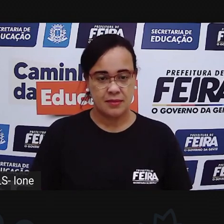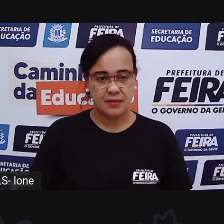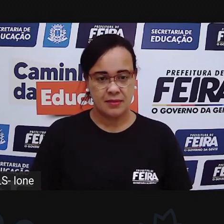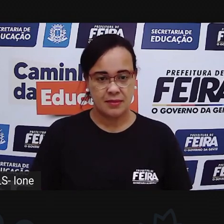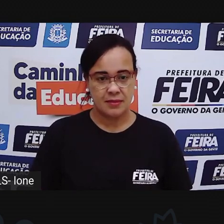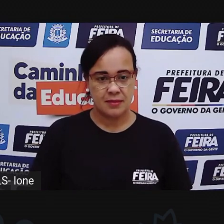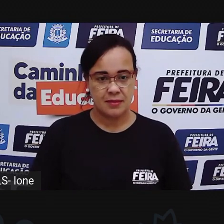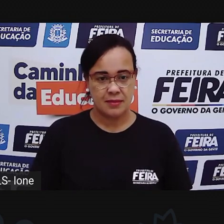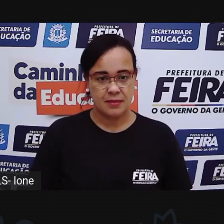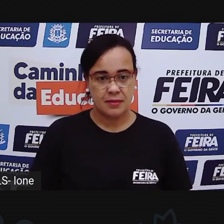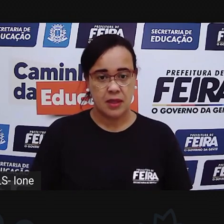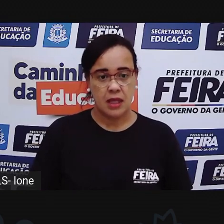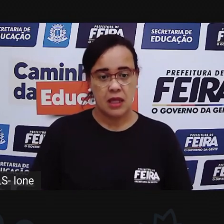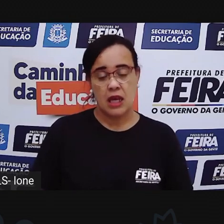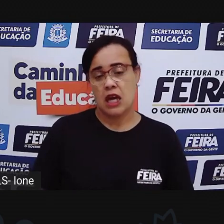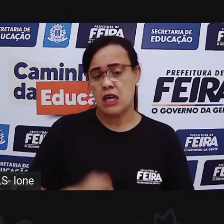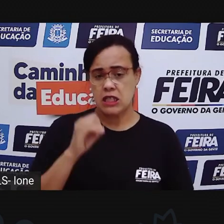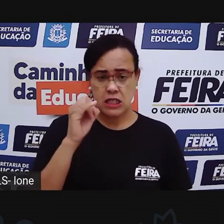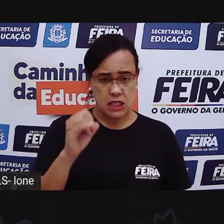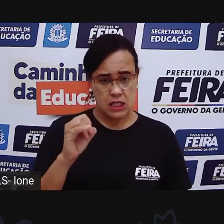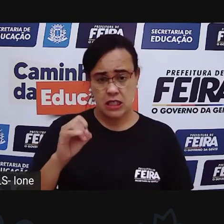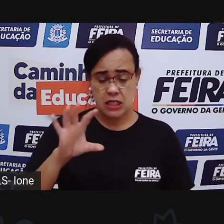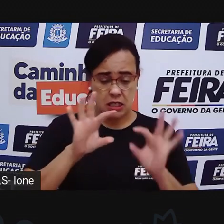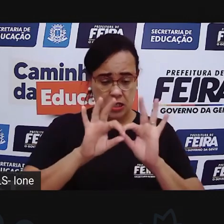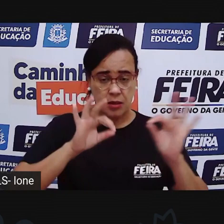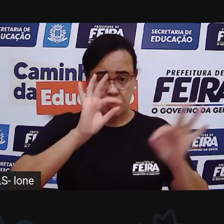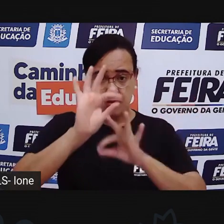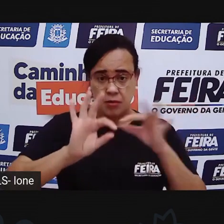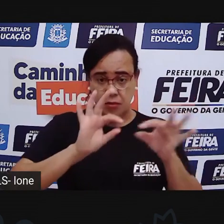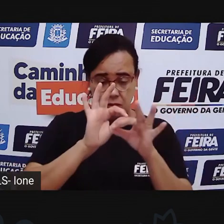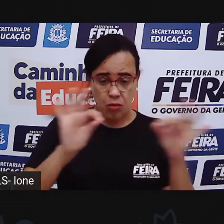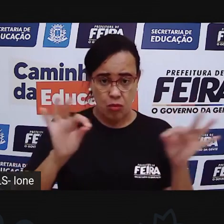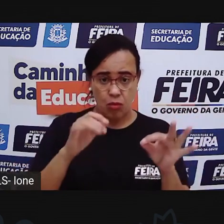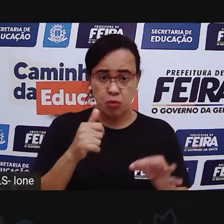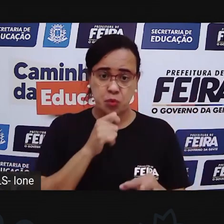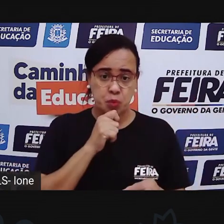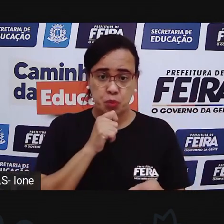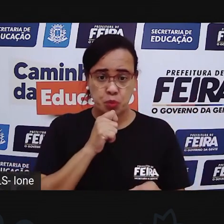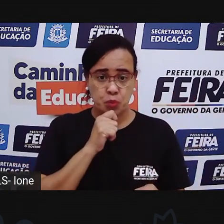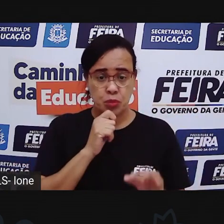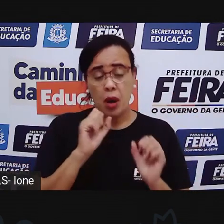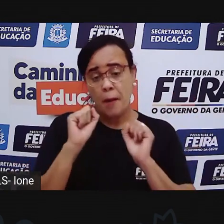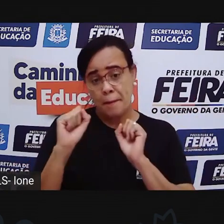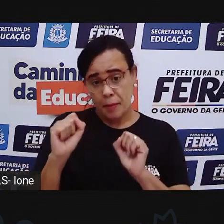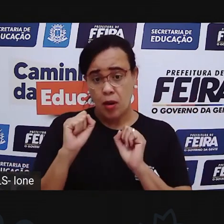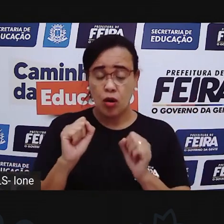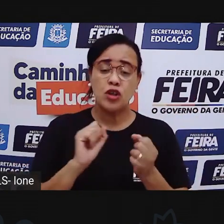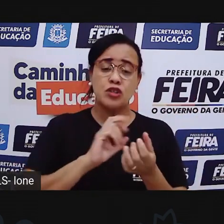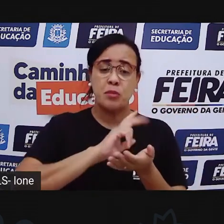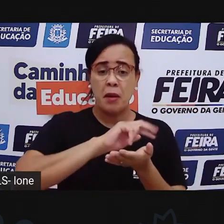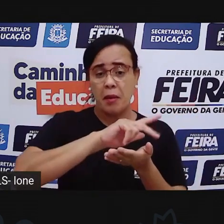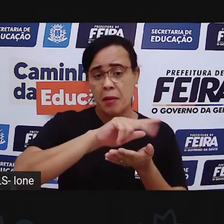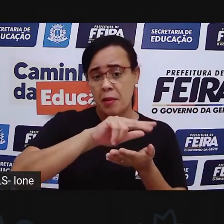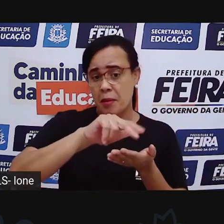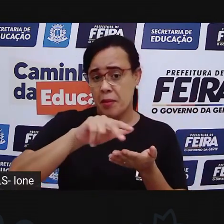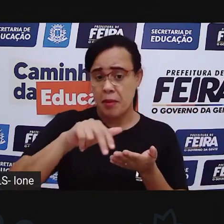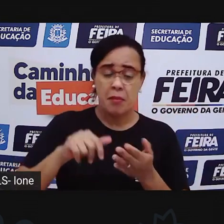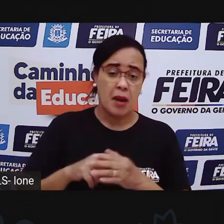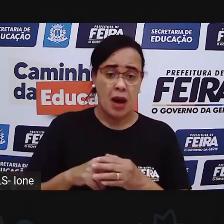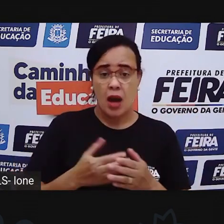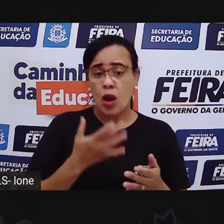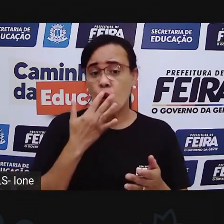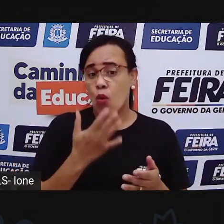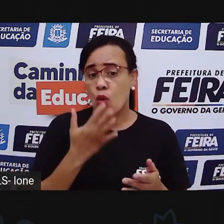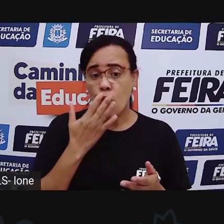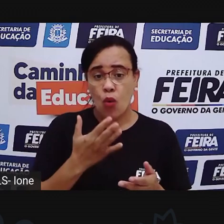Se você não tiver fita, você pode decorar com cola colorida, com hidrocor, né? Aquele